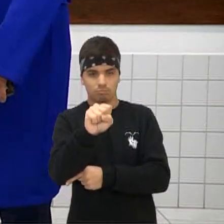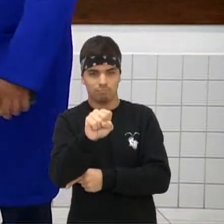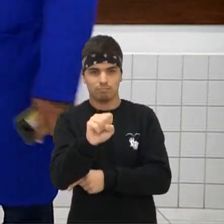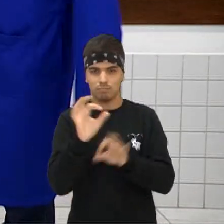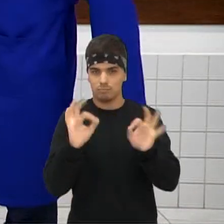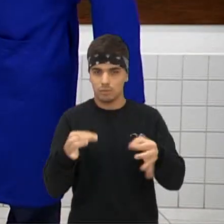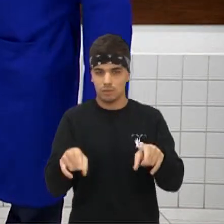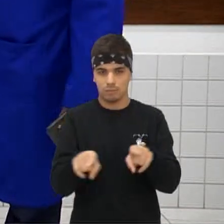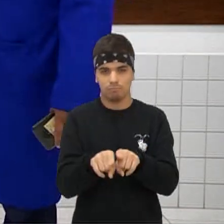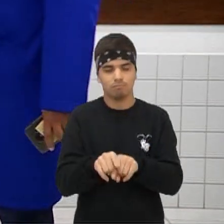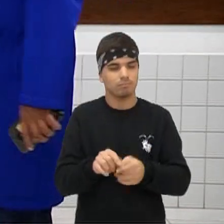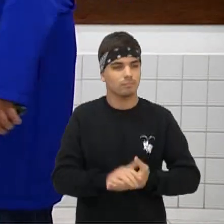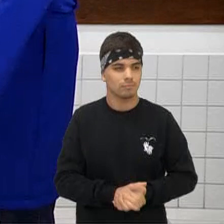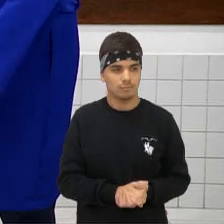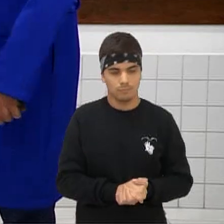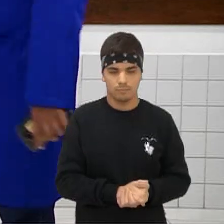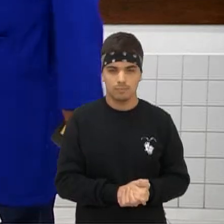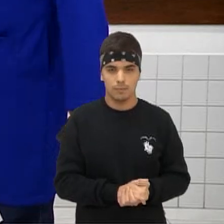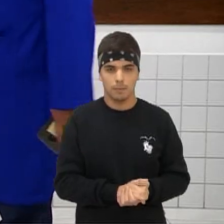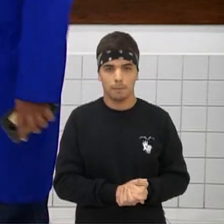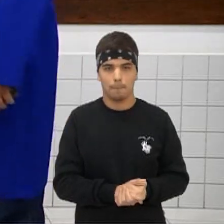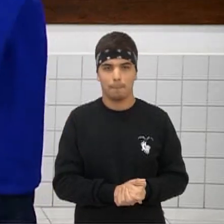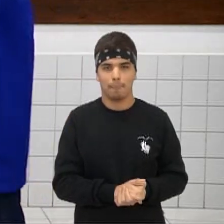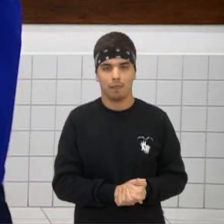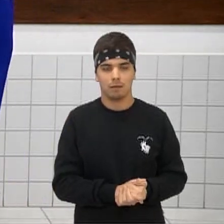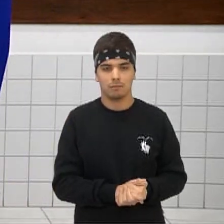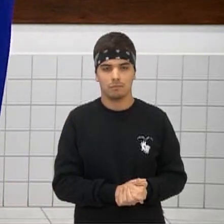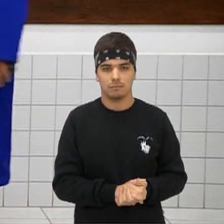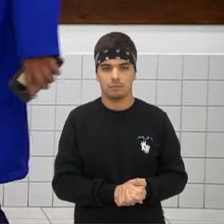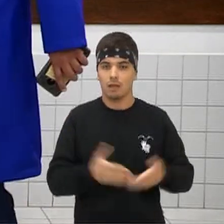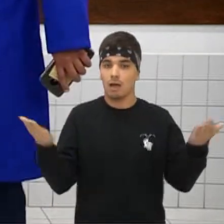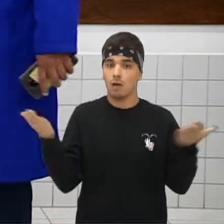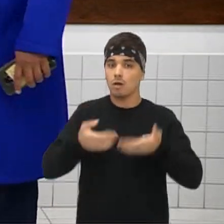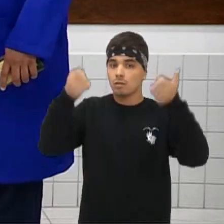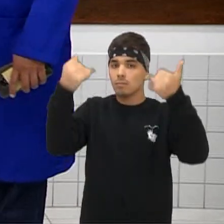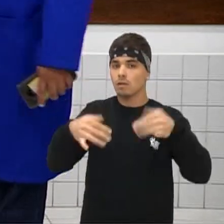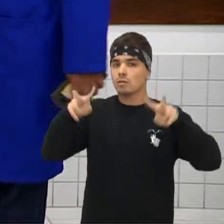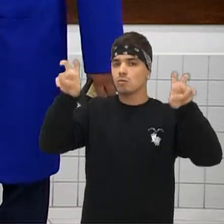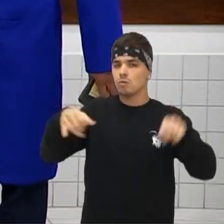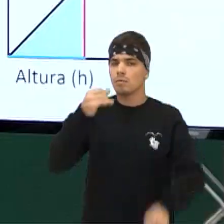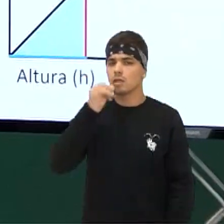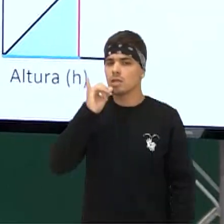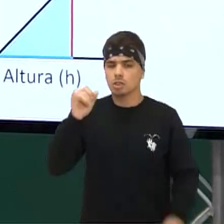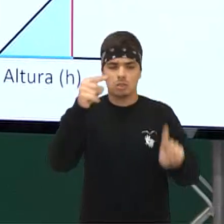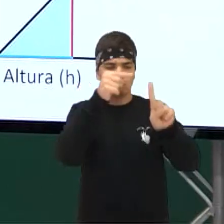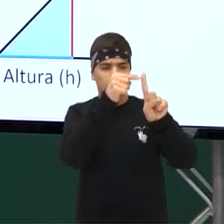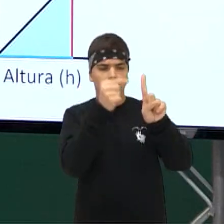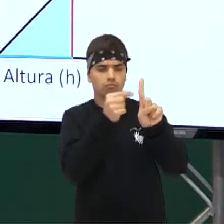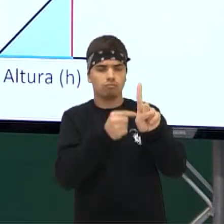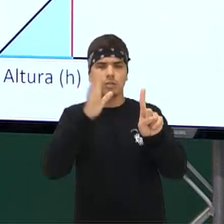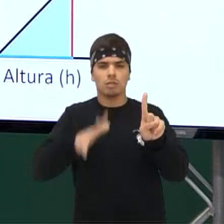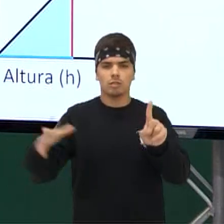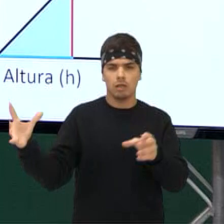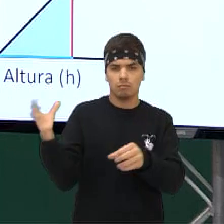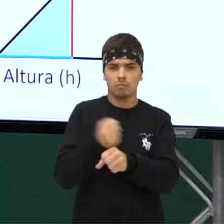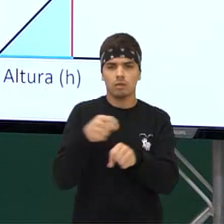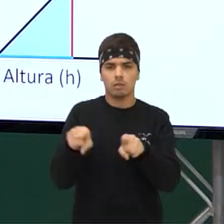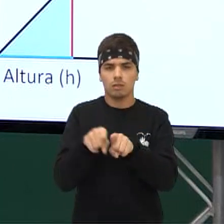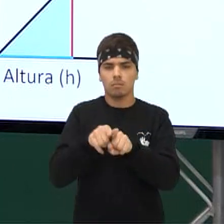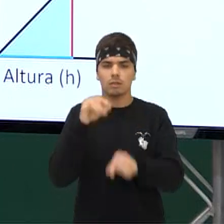equivalente mecânico, né? Perfeito Vamos lá então? Queridos, vamos falar um pouquinho sobre os tipos de energia Nós já abordamos, né? Falamos sobre